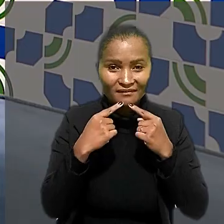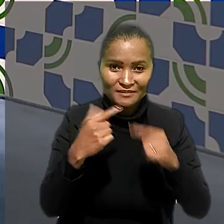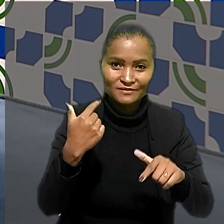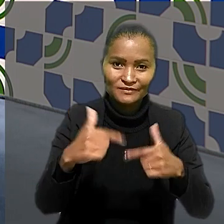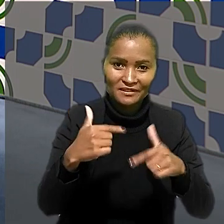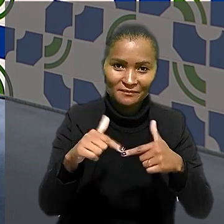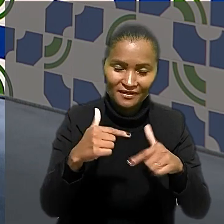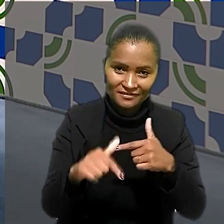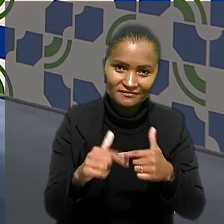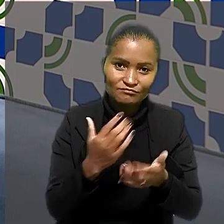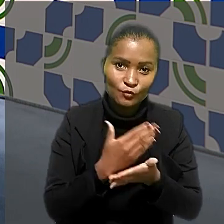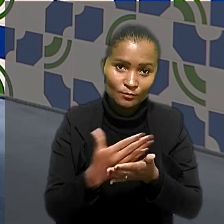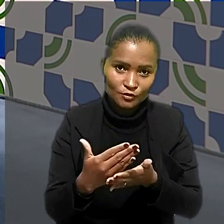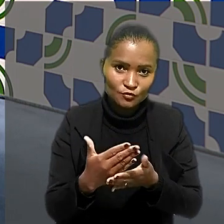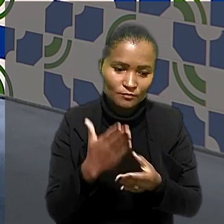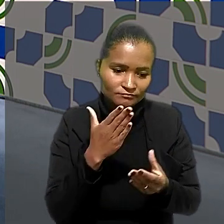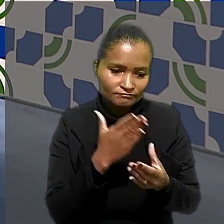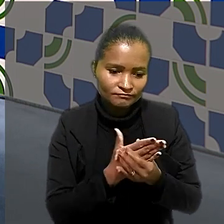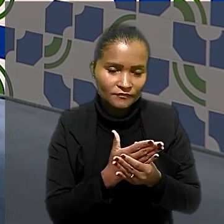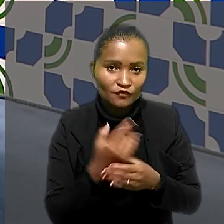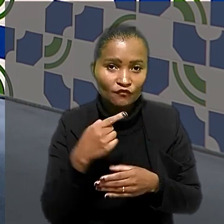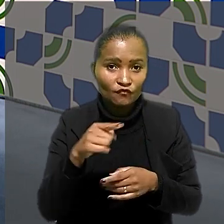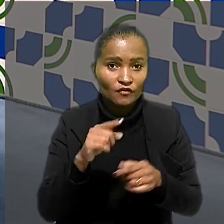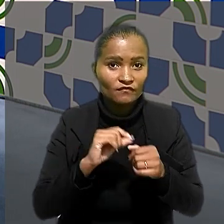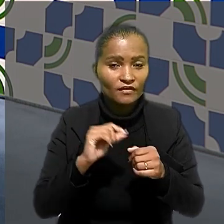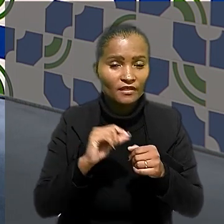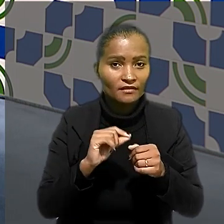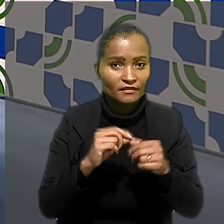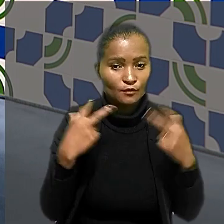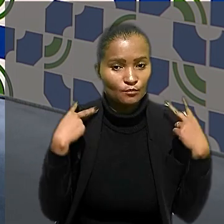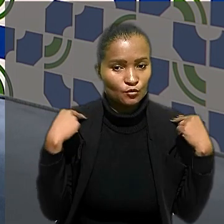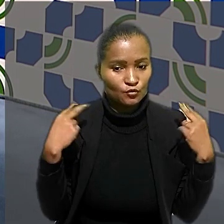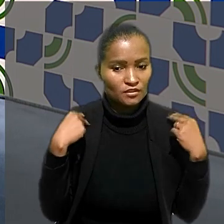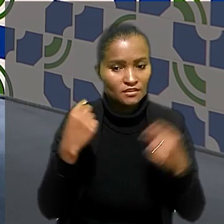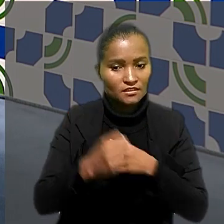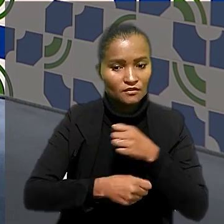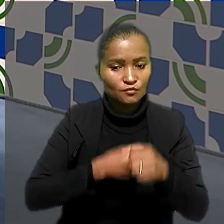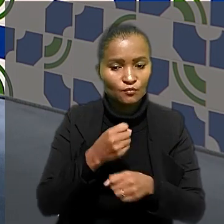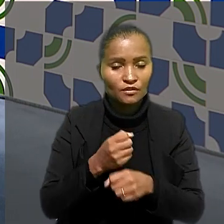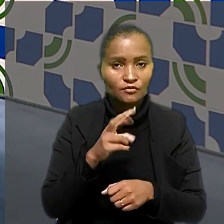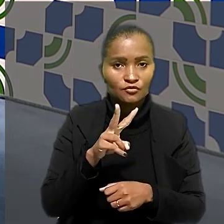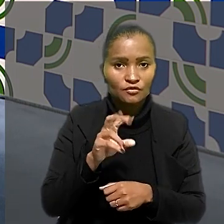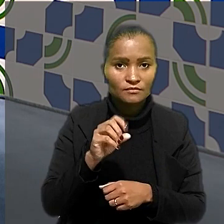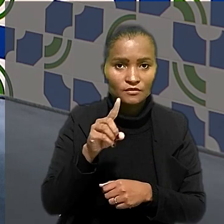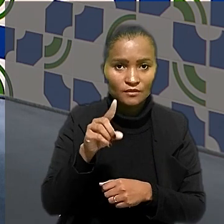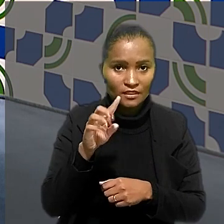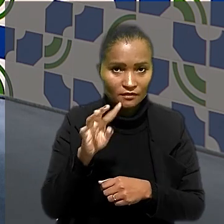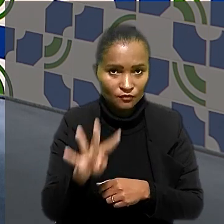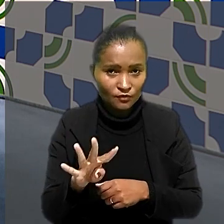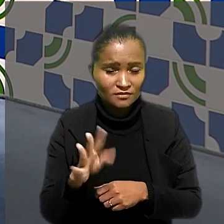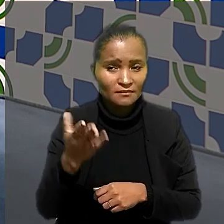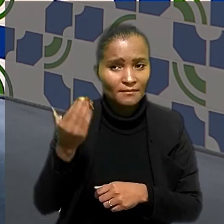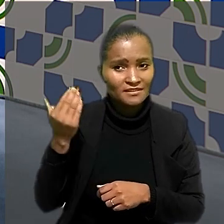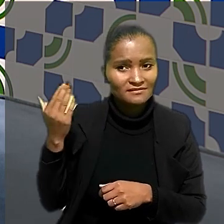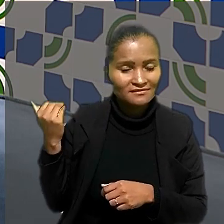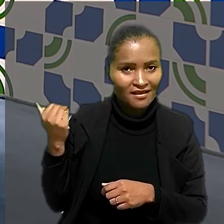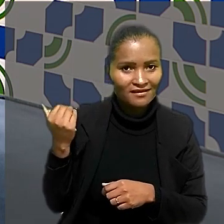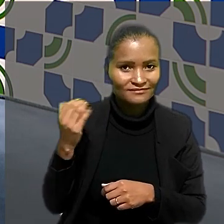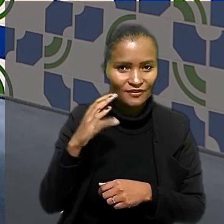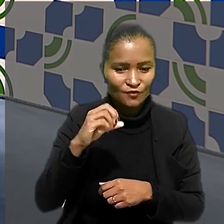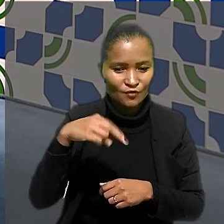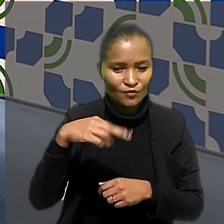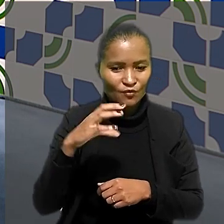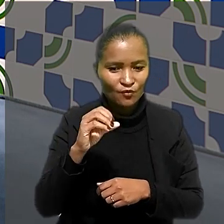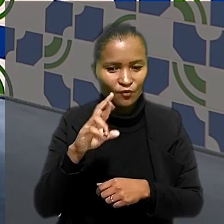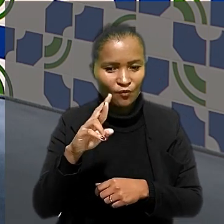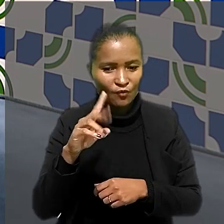A reclamação trabalhista que deu origem ao caso foi ajuizada pelo motorista em 2014. Na época, a Concórdia